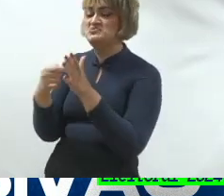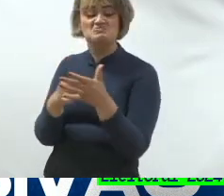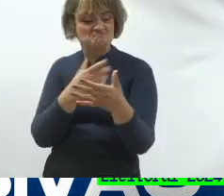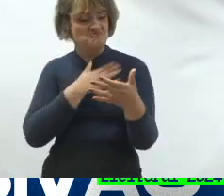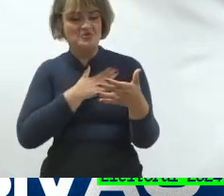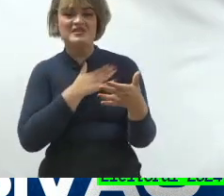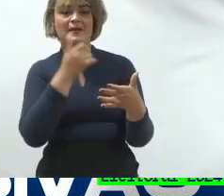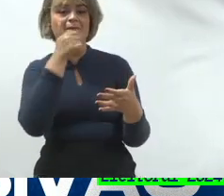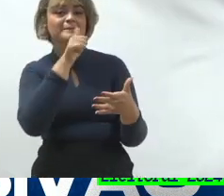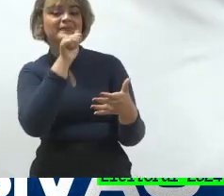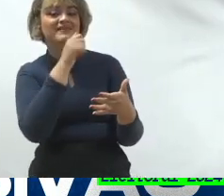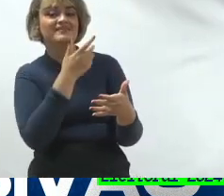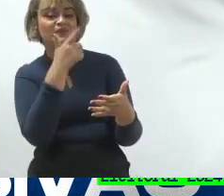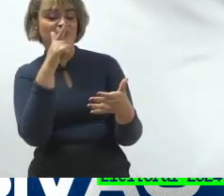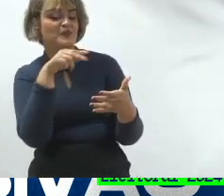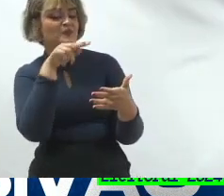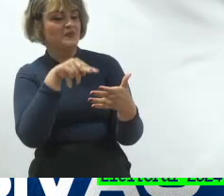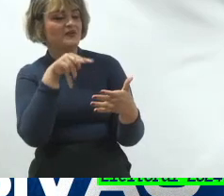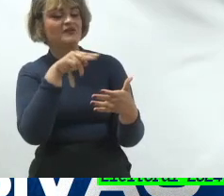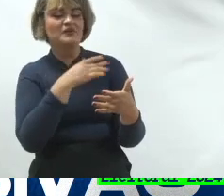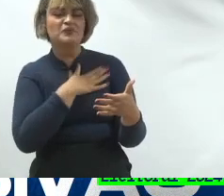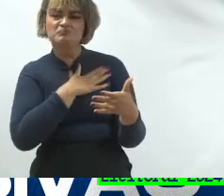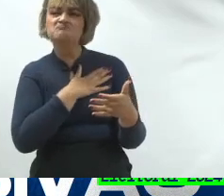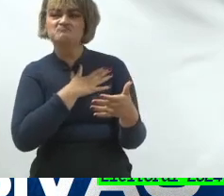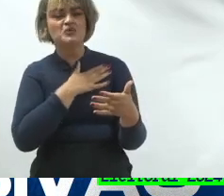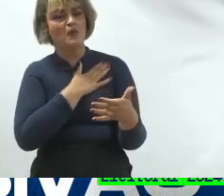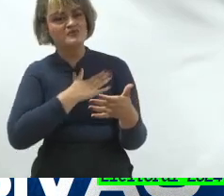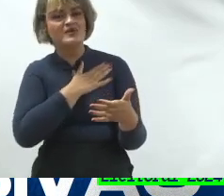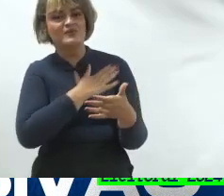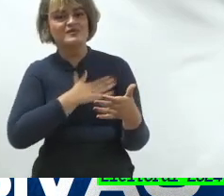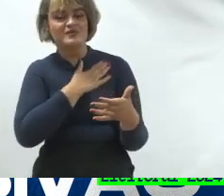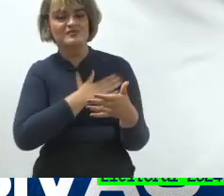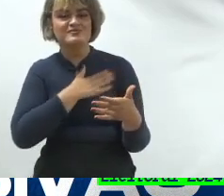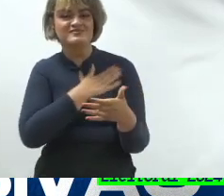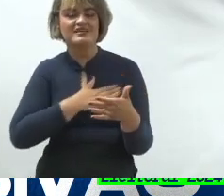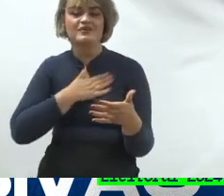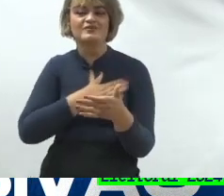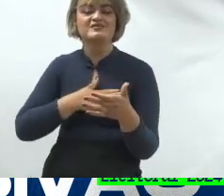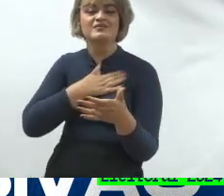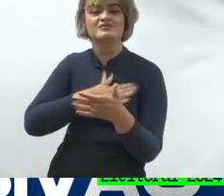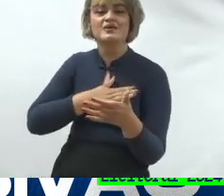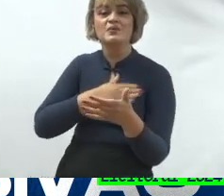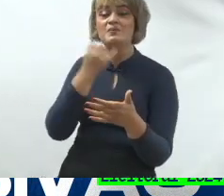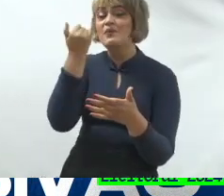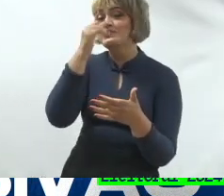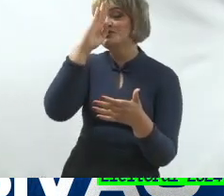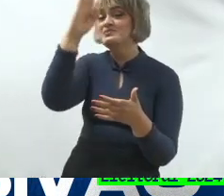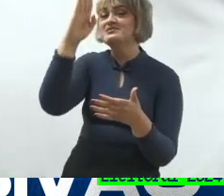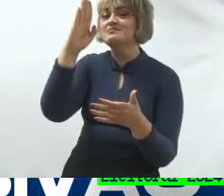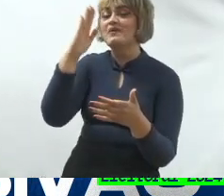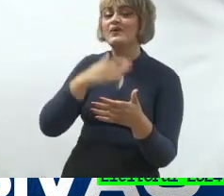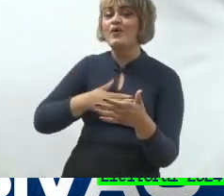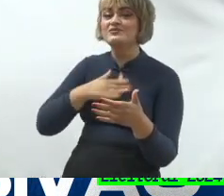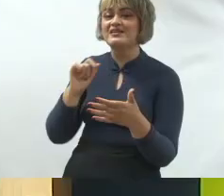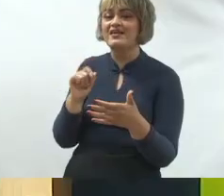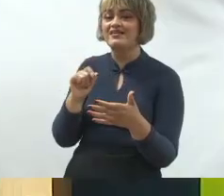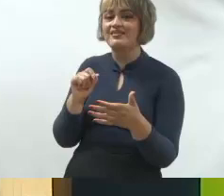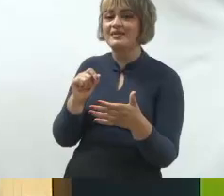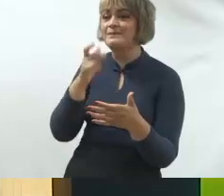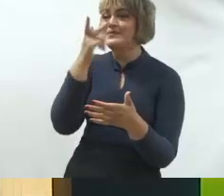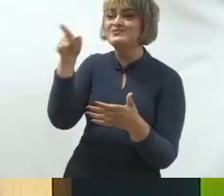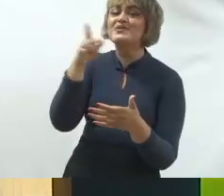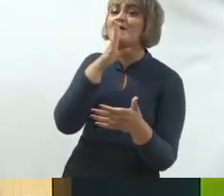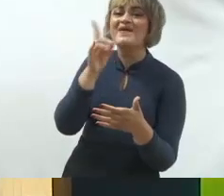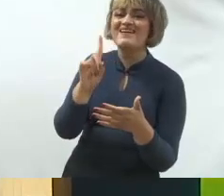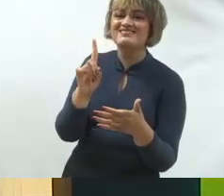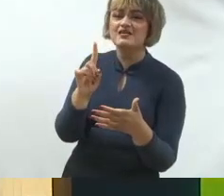elogiou o livro, e alguém que não conhecia você elogiou o livro também. Qual é o elogio que tem maior valor? É o de que não te conhece.